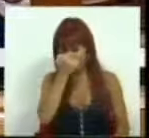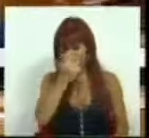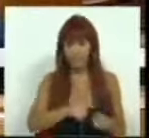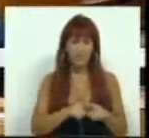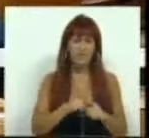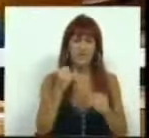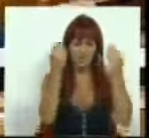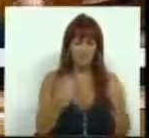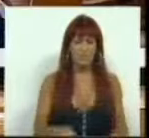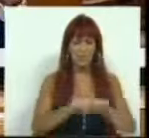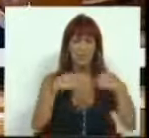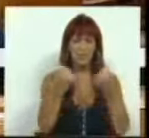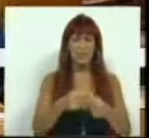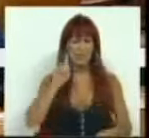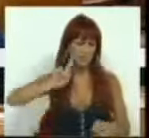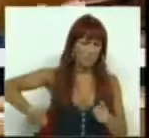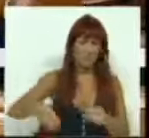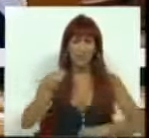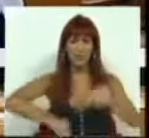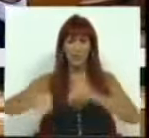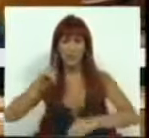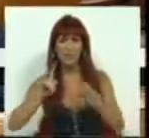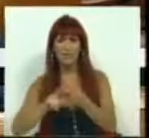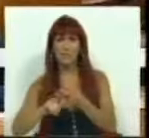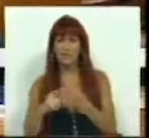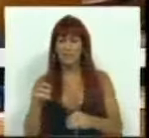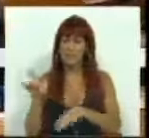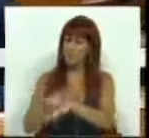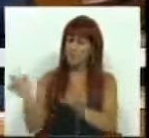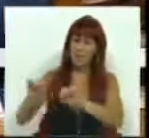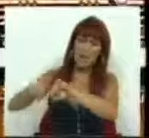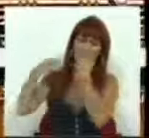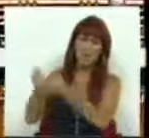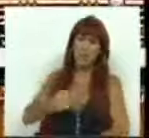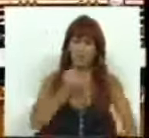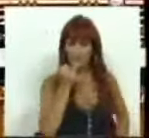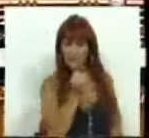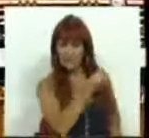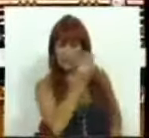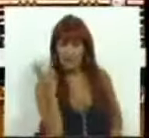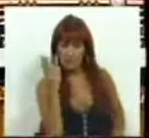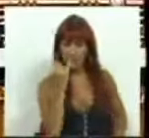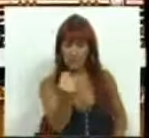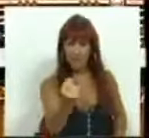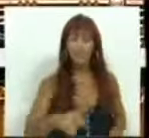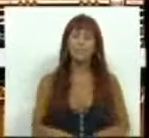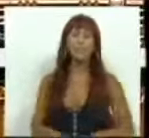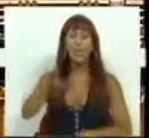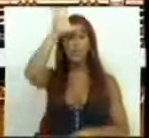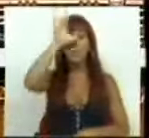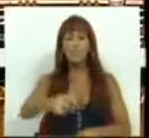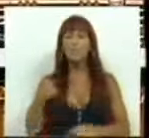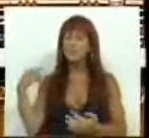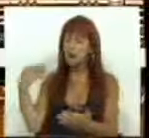injustiça social, incumprimento eleitoral e insensibilidade social. O Governo